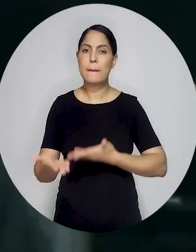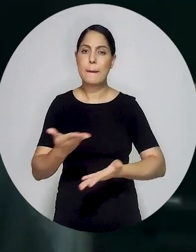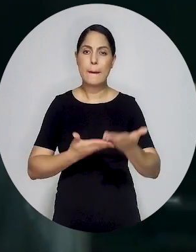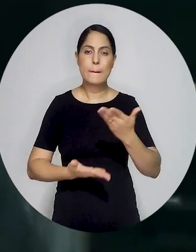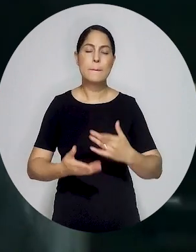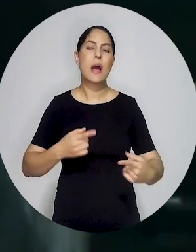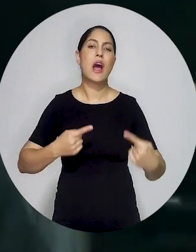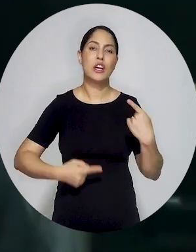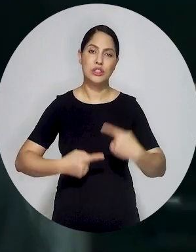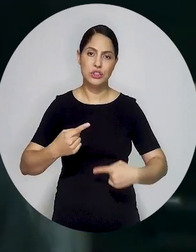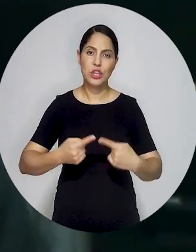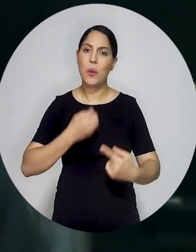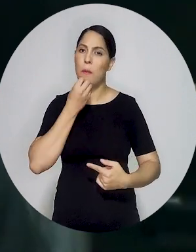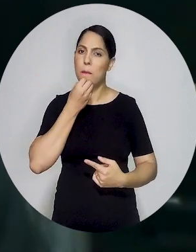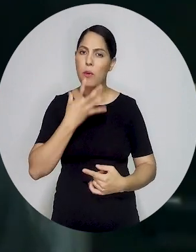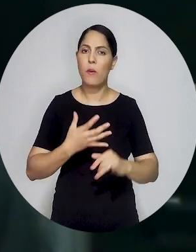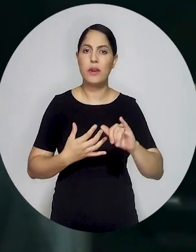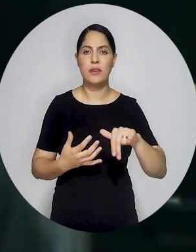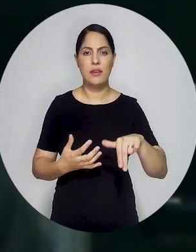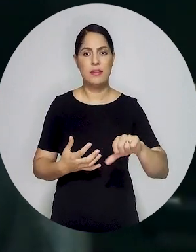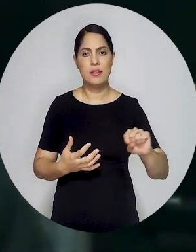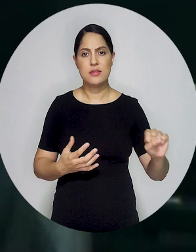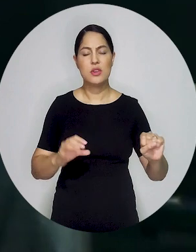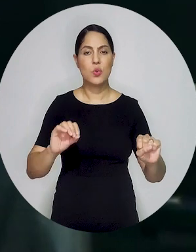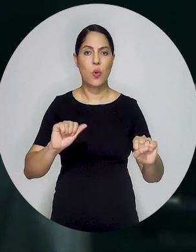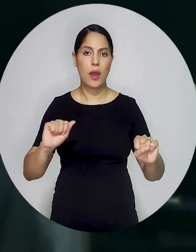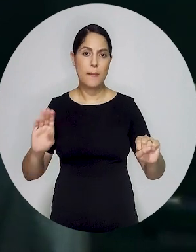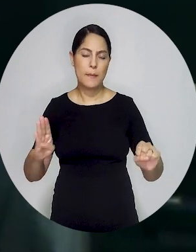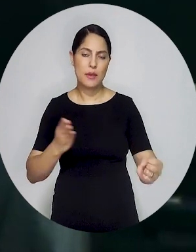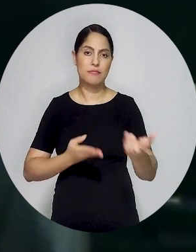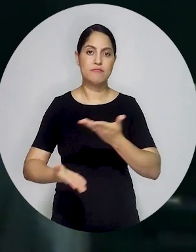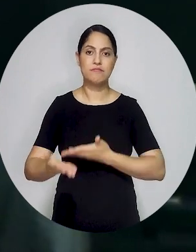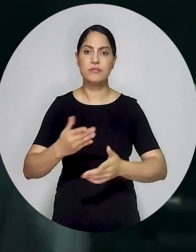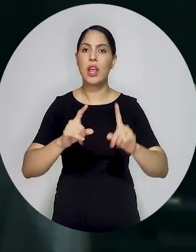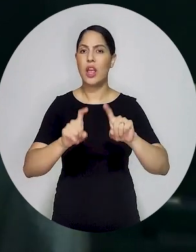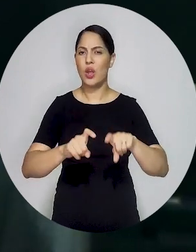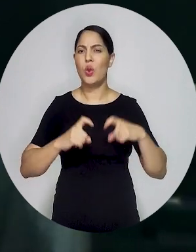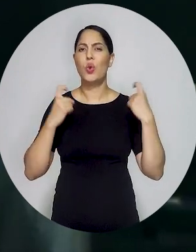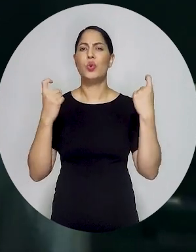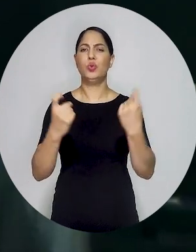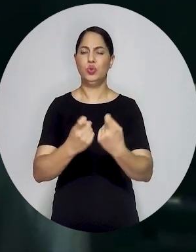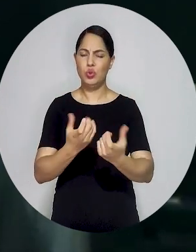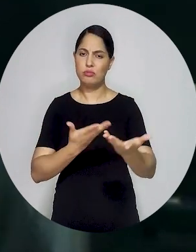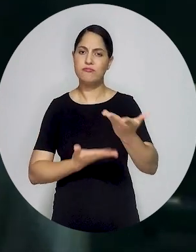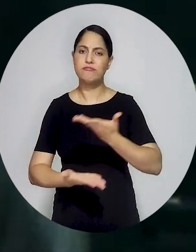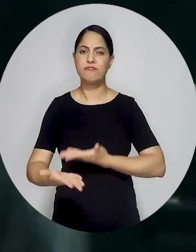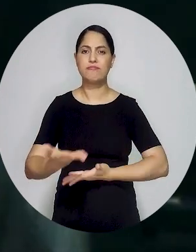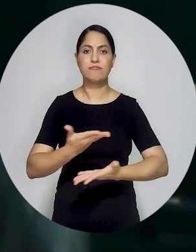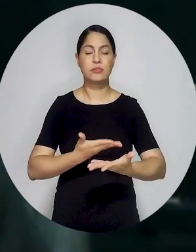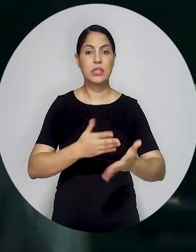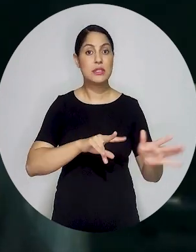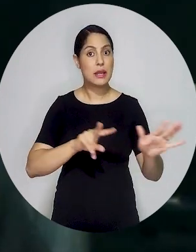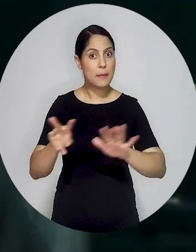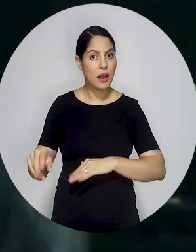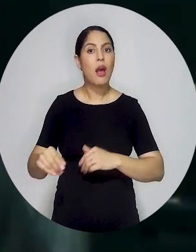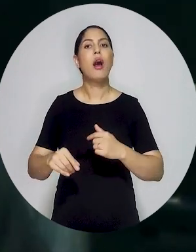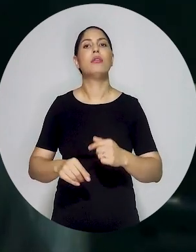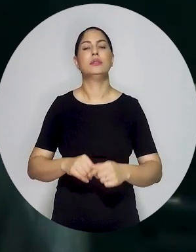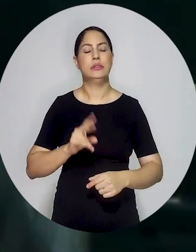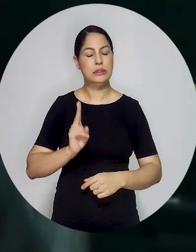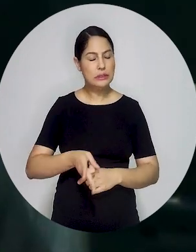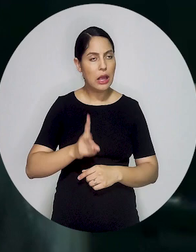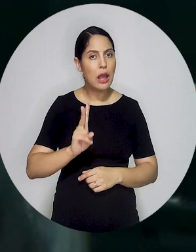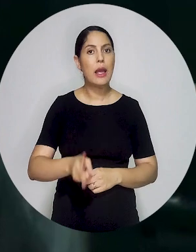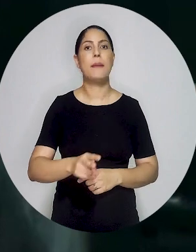Isso é fruto desse diálogo que eu me referi há pouco e que traz aí reuniões que a gente vem realizando com o INSS de